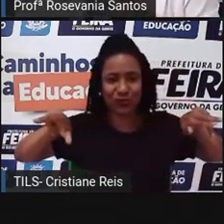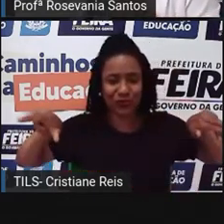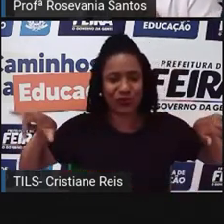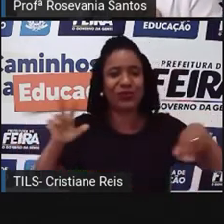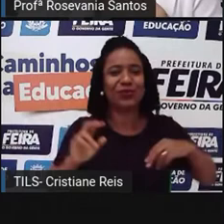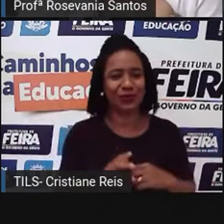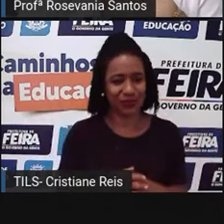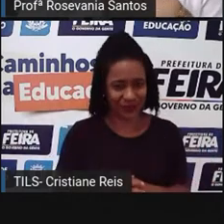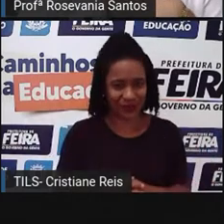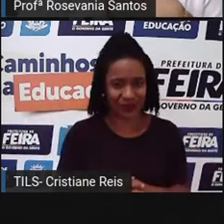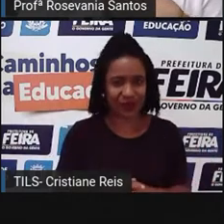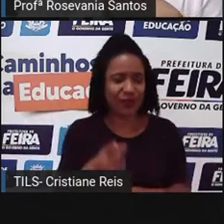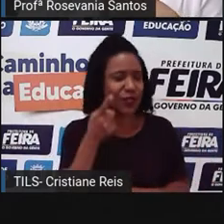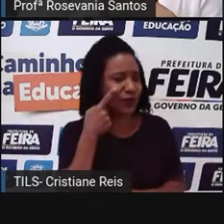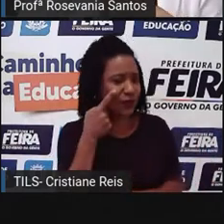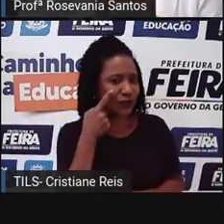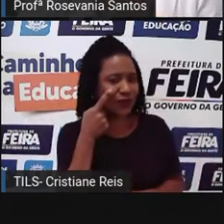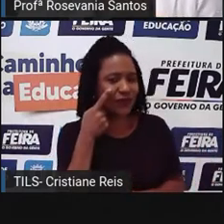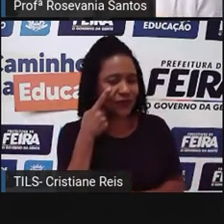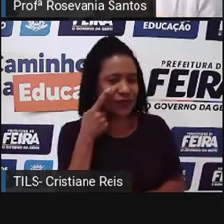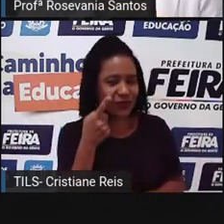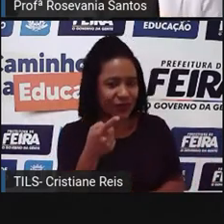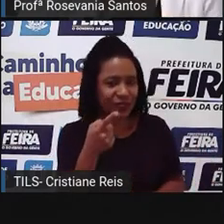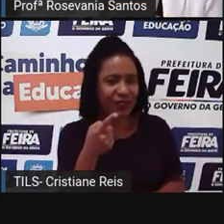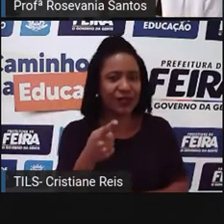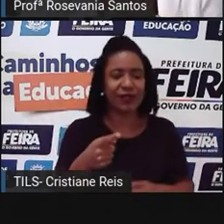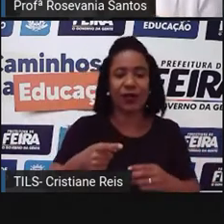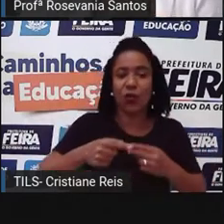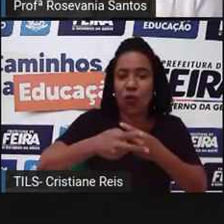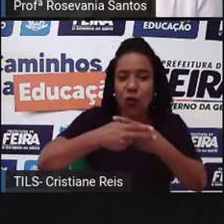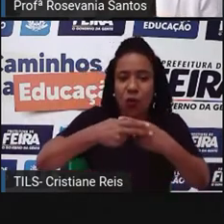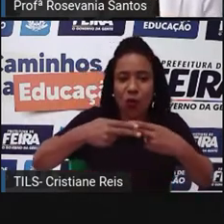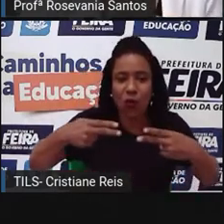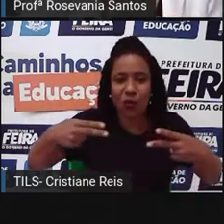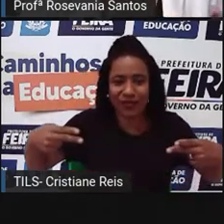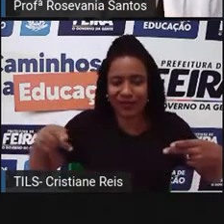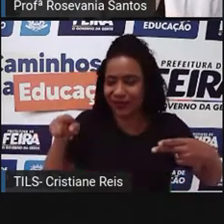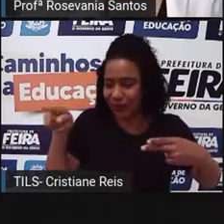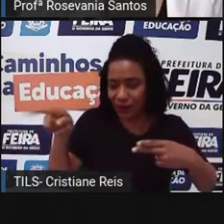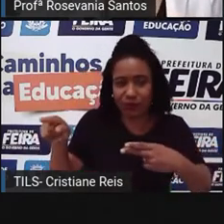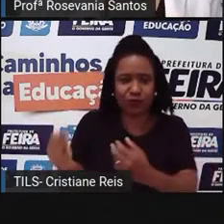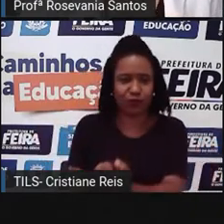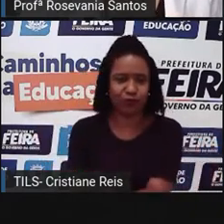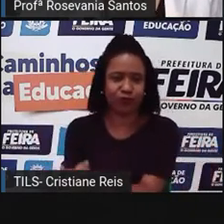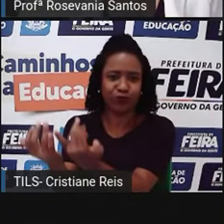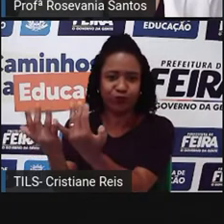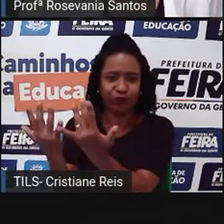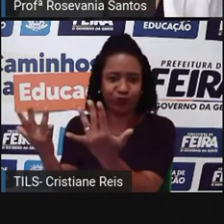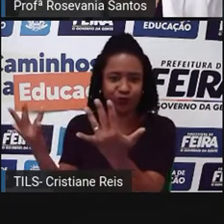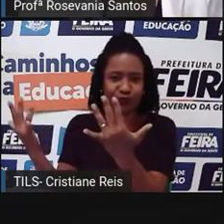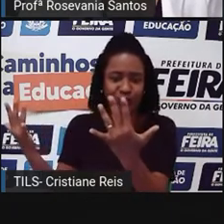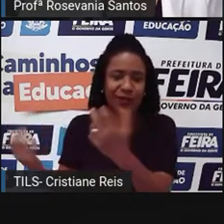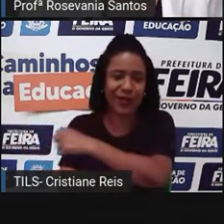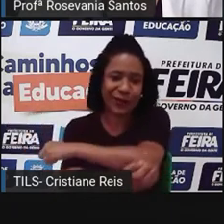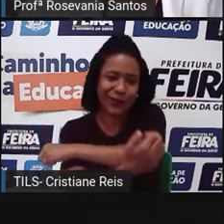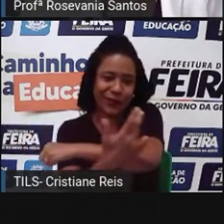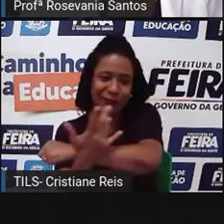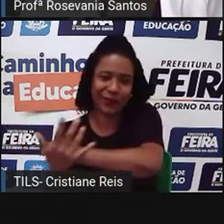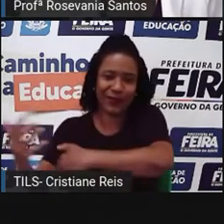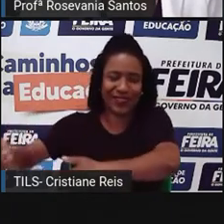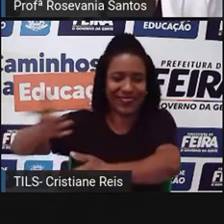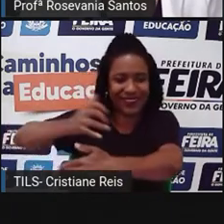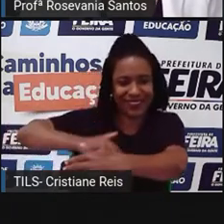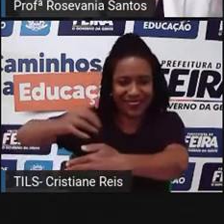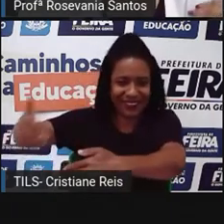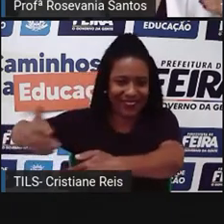lá do campo, ele vai virar matéria-prima nessas indústrias. Além de diversos tipos de serviços que